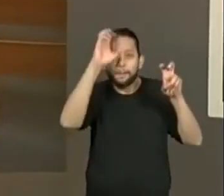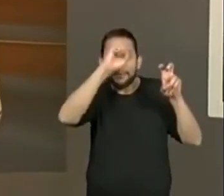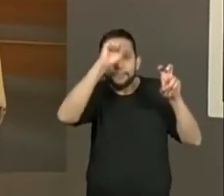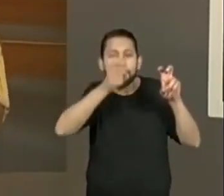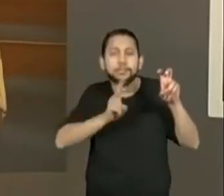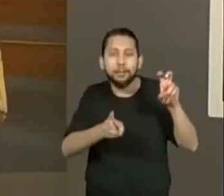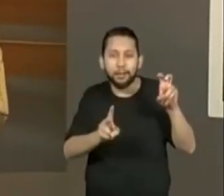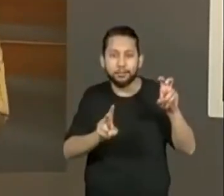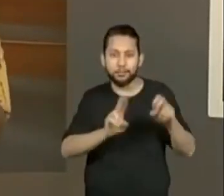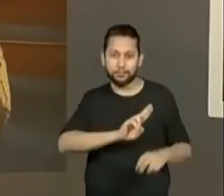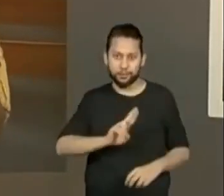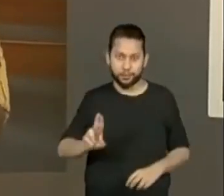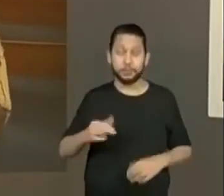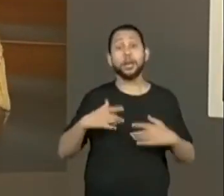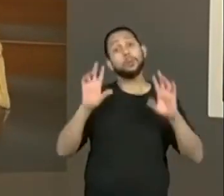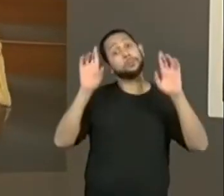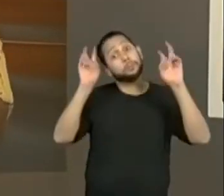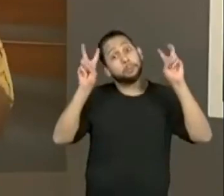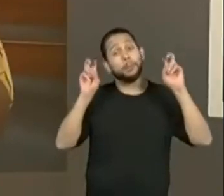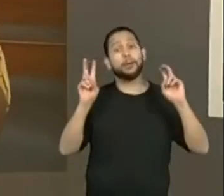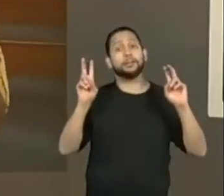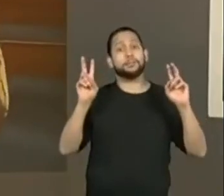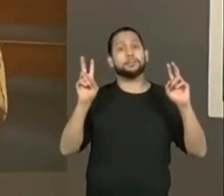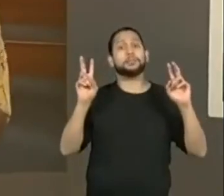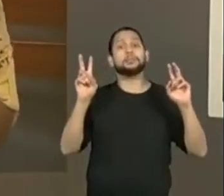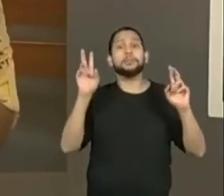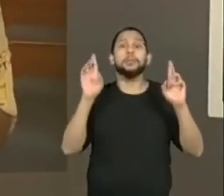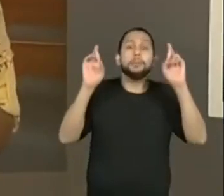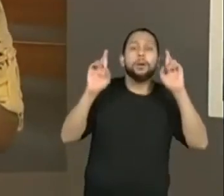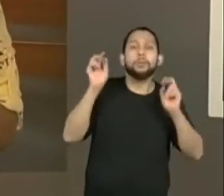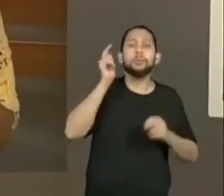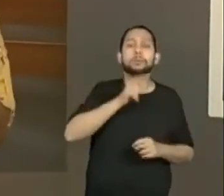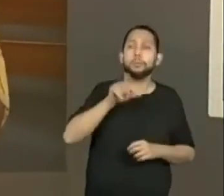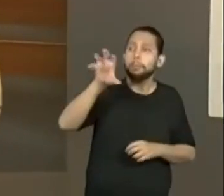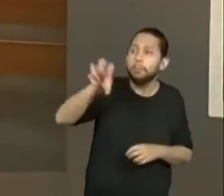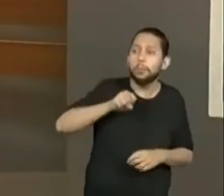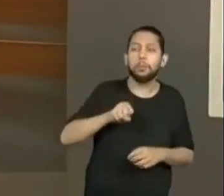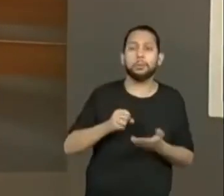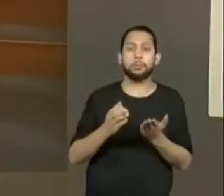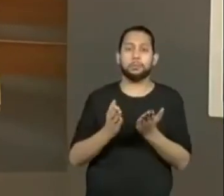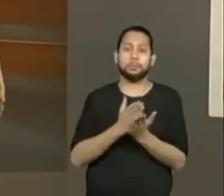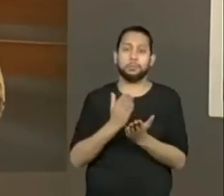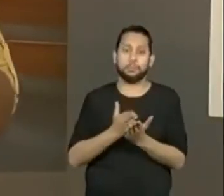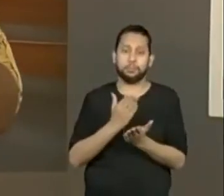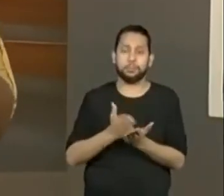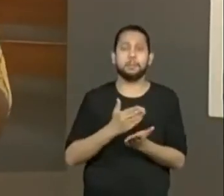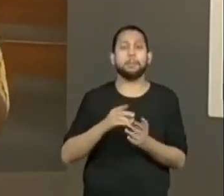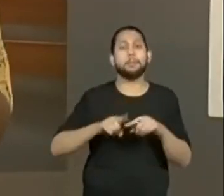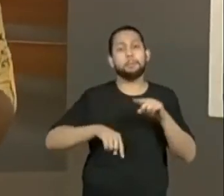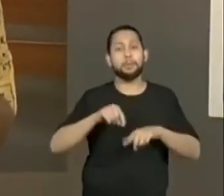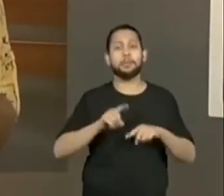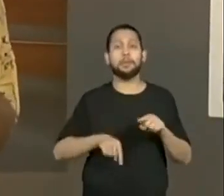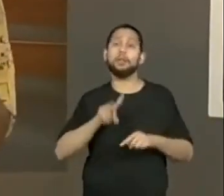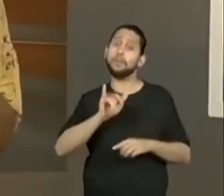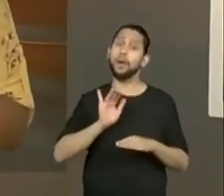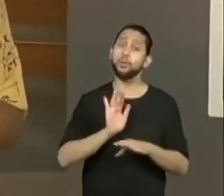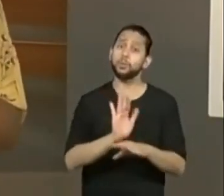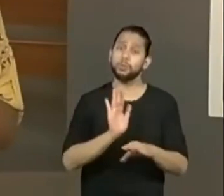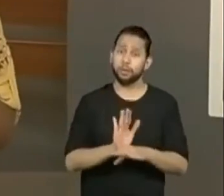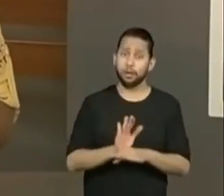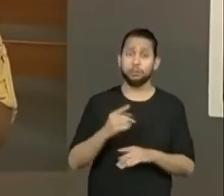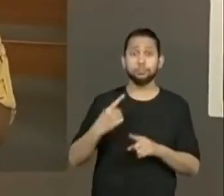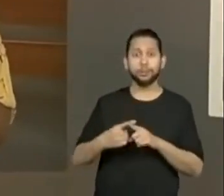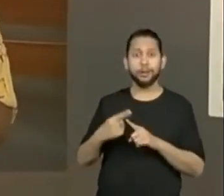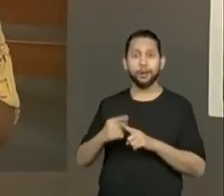em mãos. Quem não tiver, acompanhe as aulas, façam os registros necessários, pois essas aulas auxiliarão muito mais quando